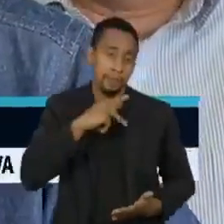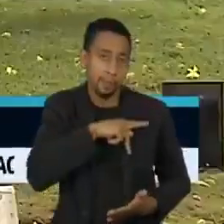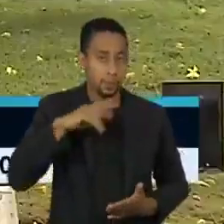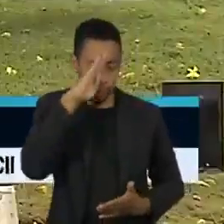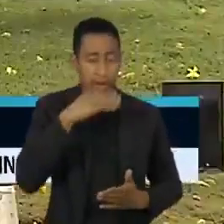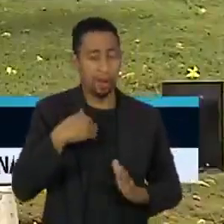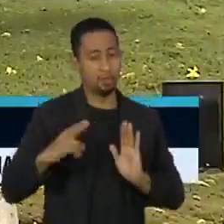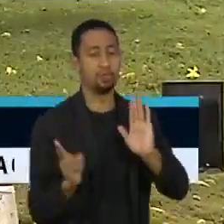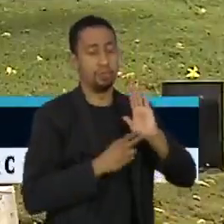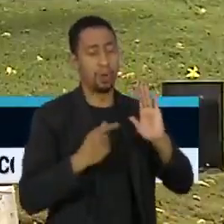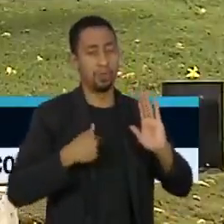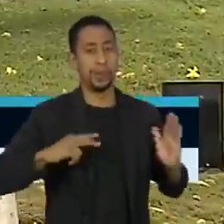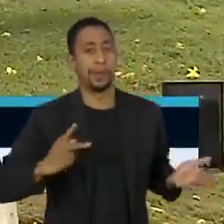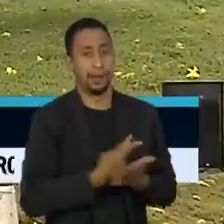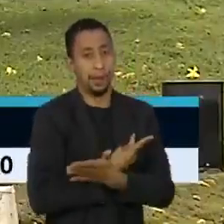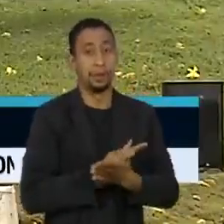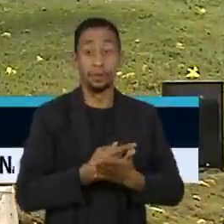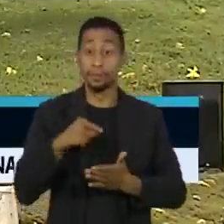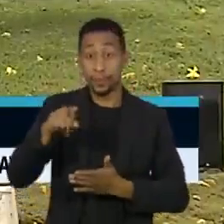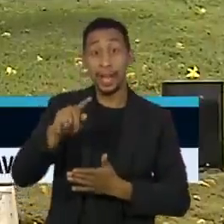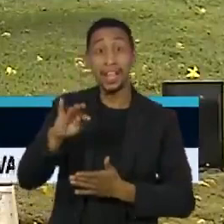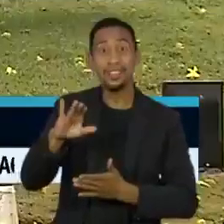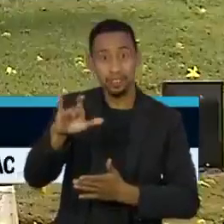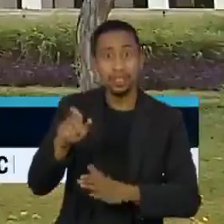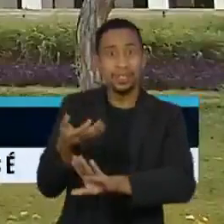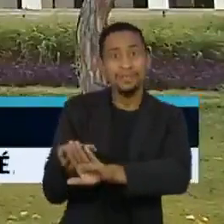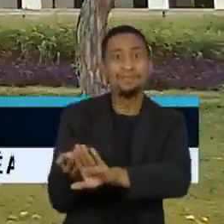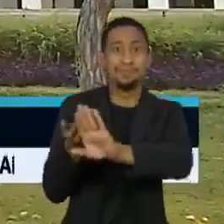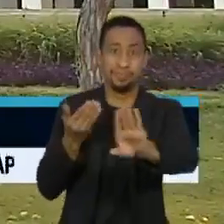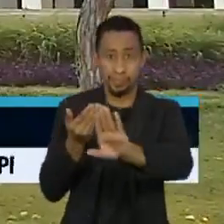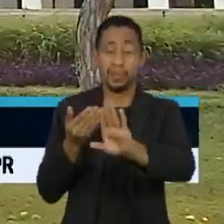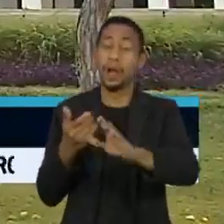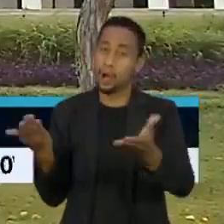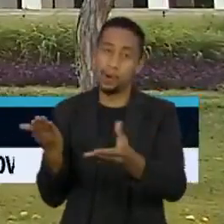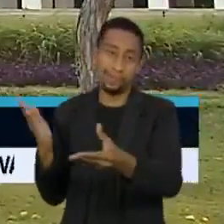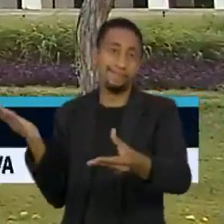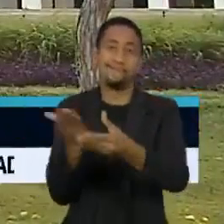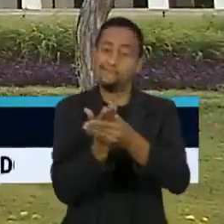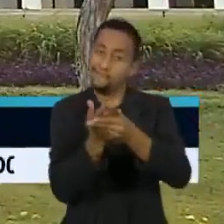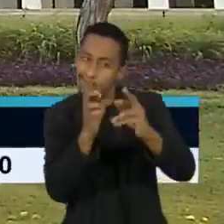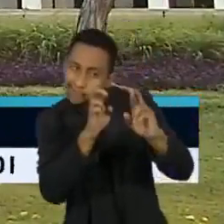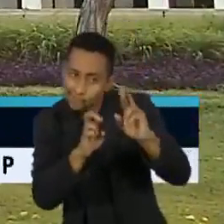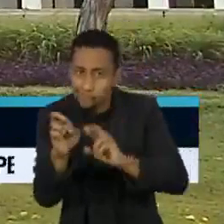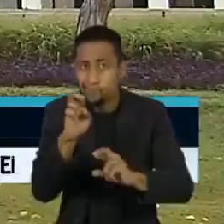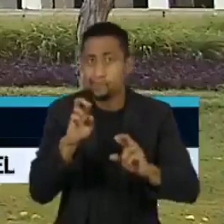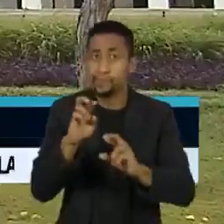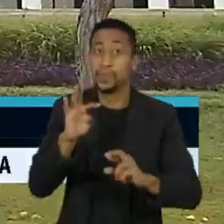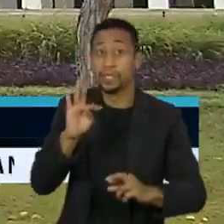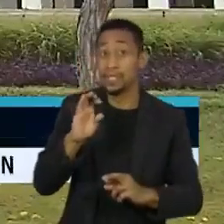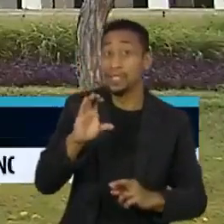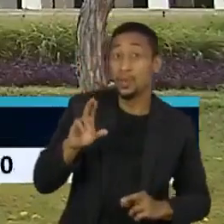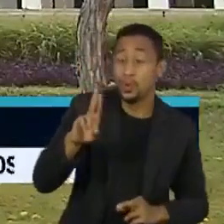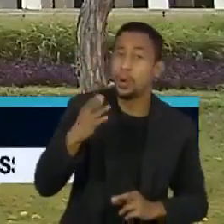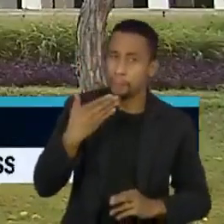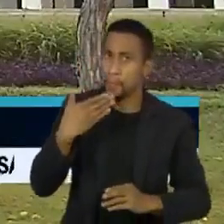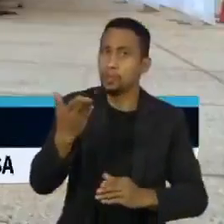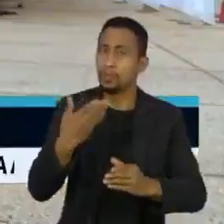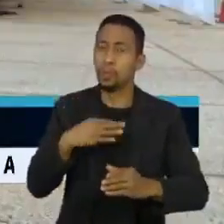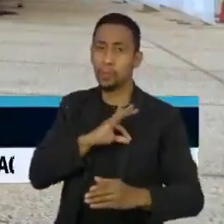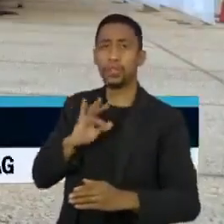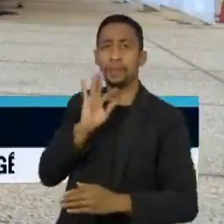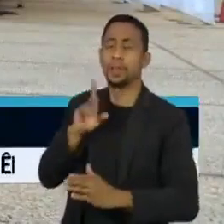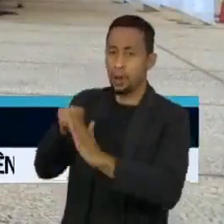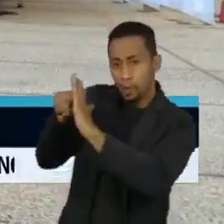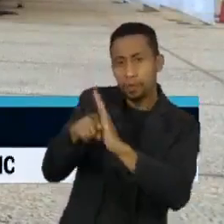informação. Alexandre foi afastado do cargo, responde a uma sindicância e o TCU pediu abertura de inquérito à Polícia Federal.